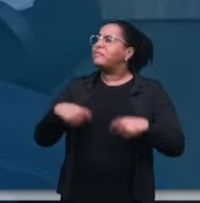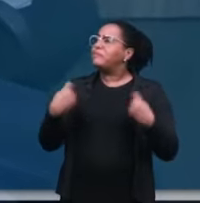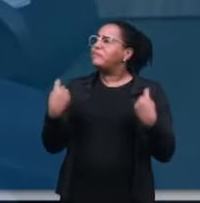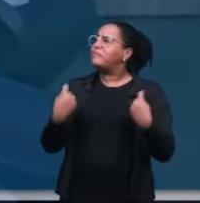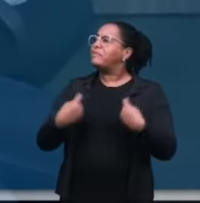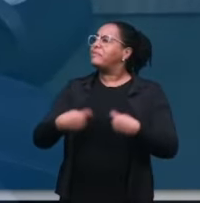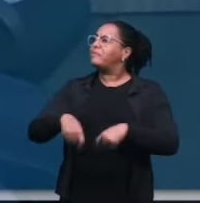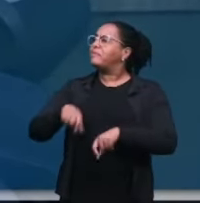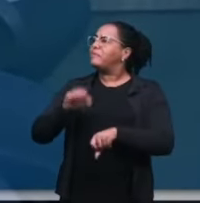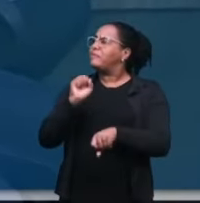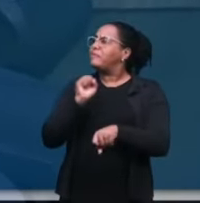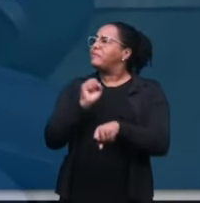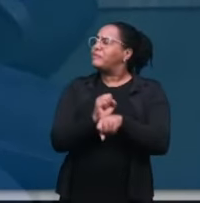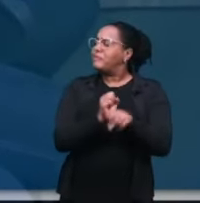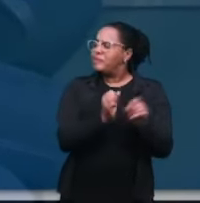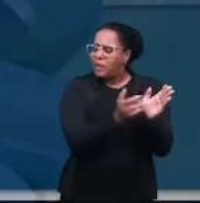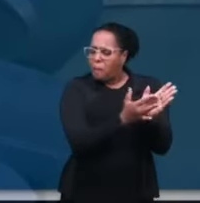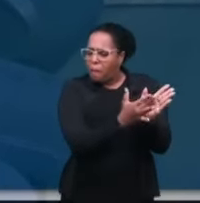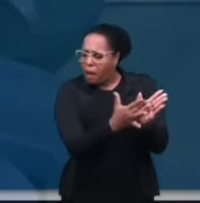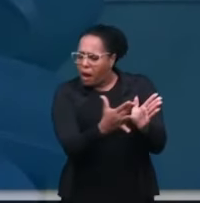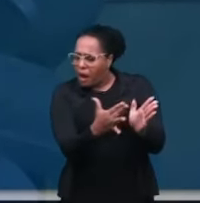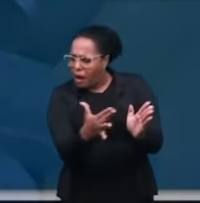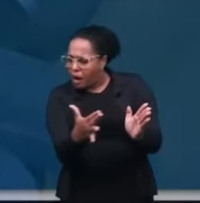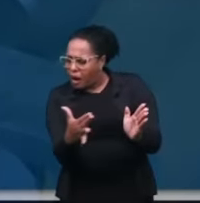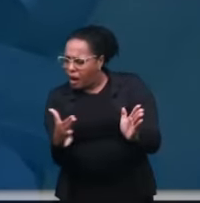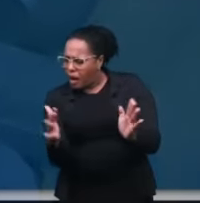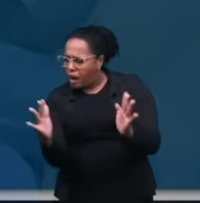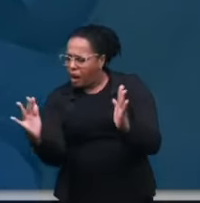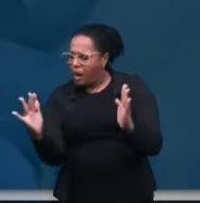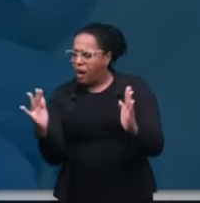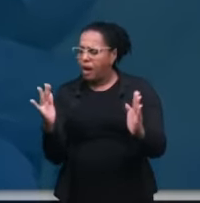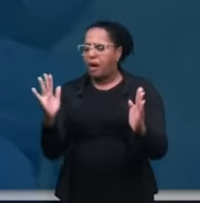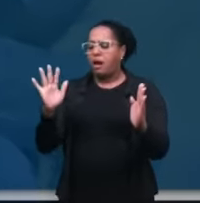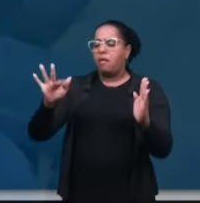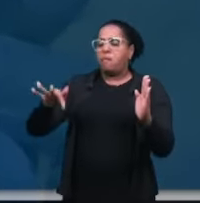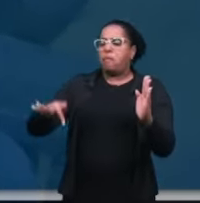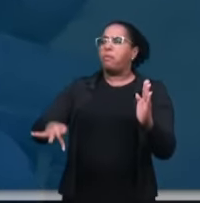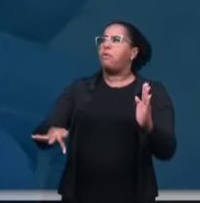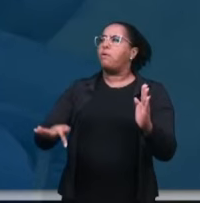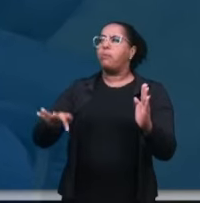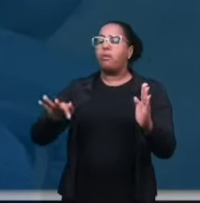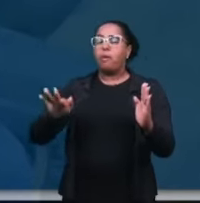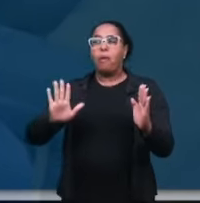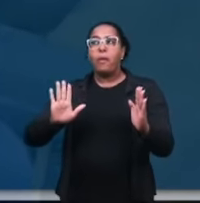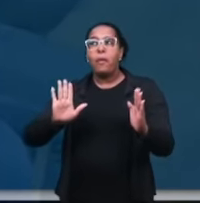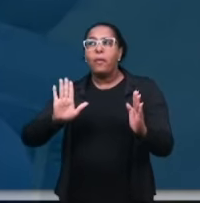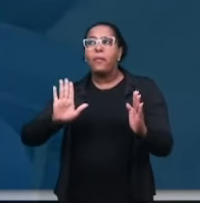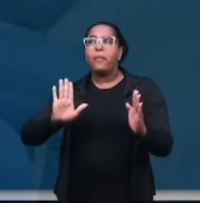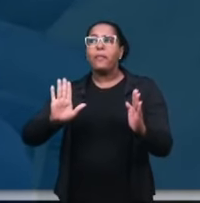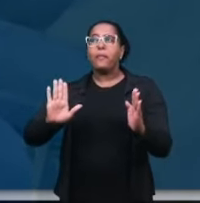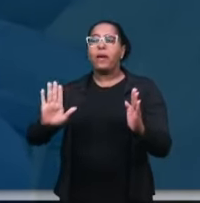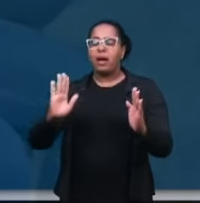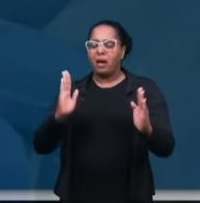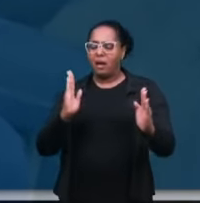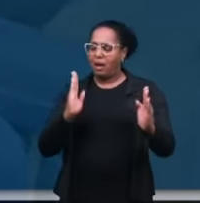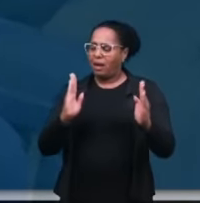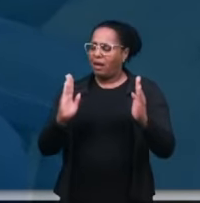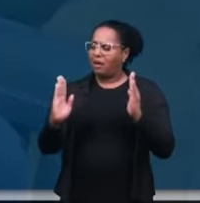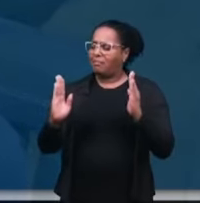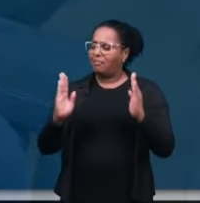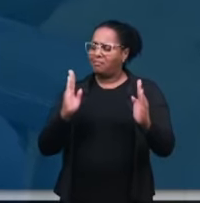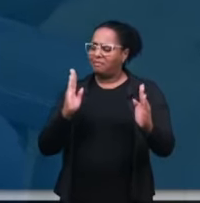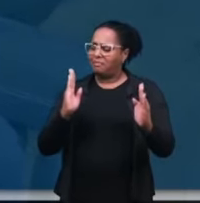passar Durante esse tempo preciso